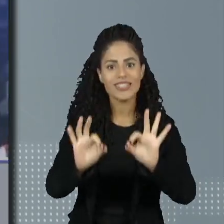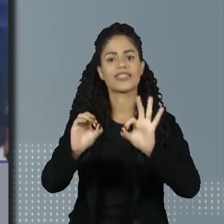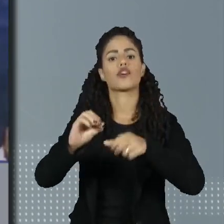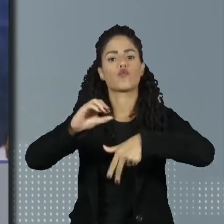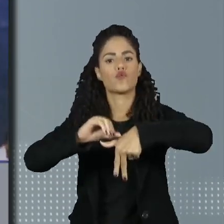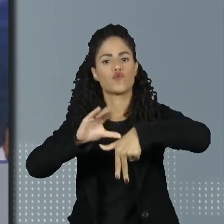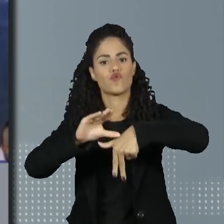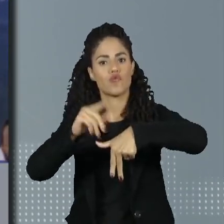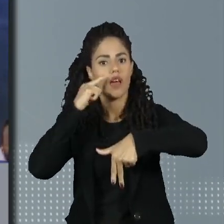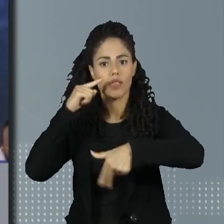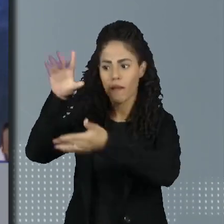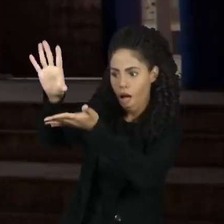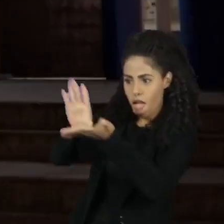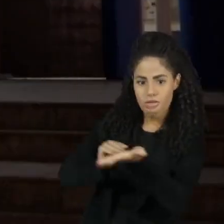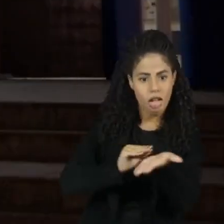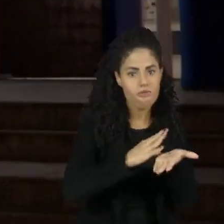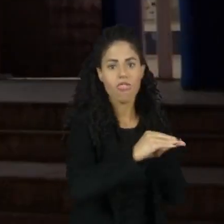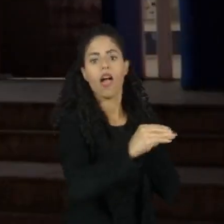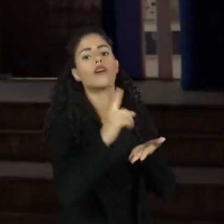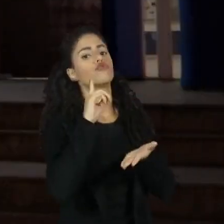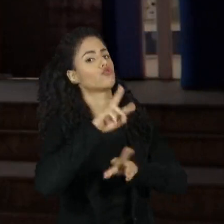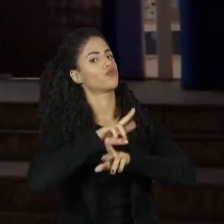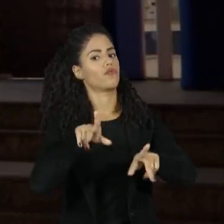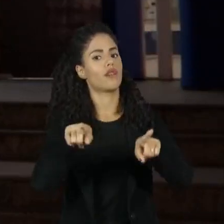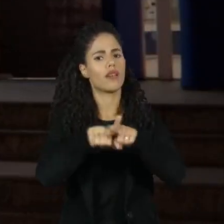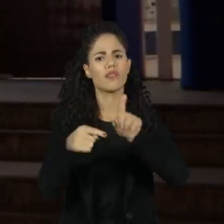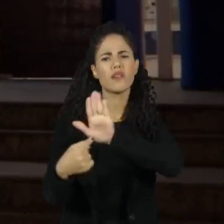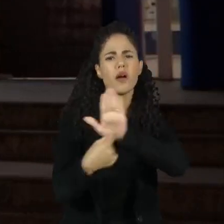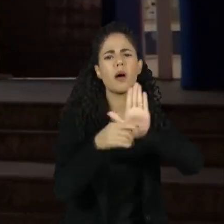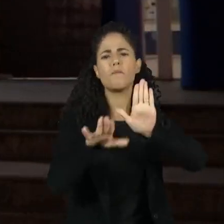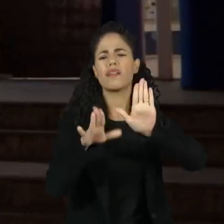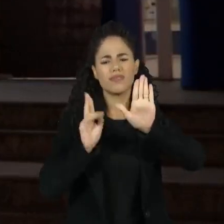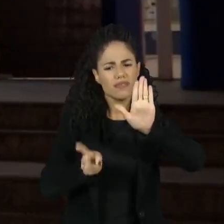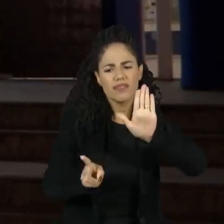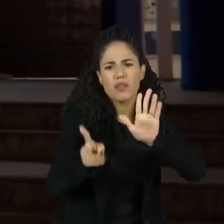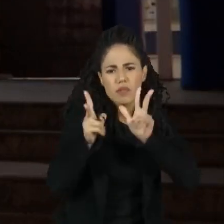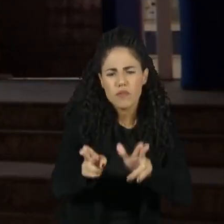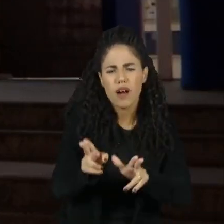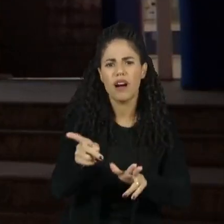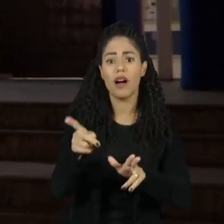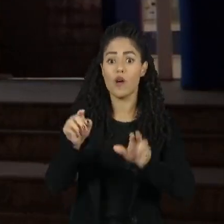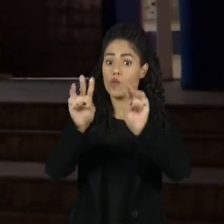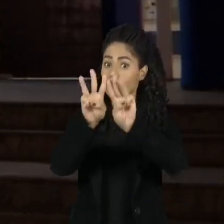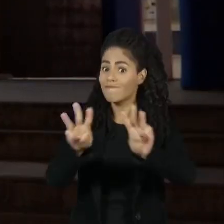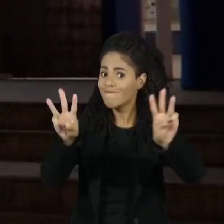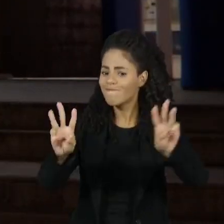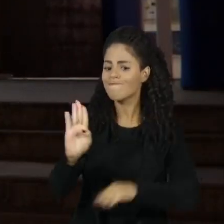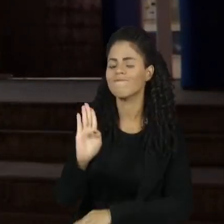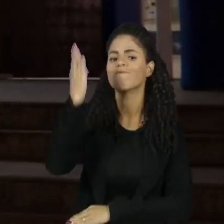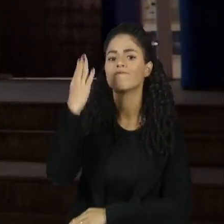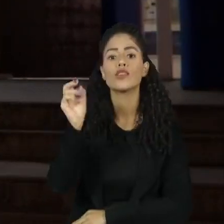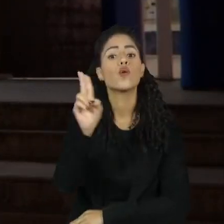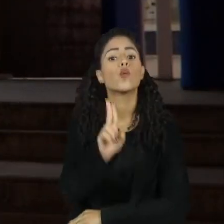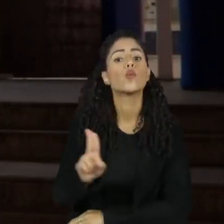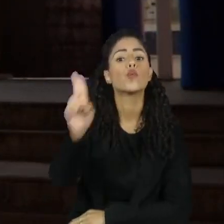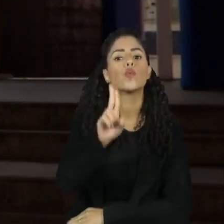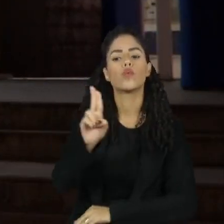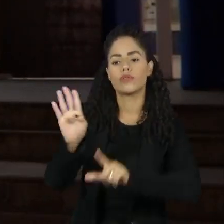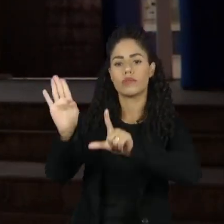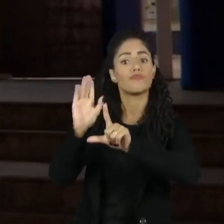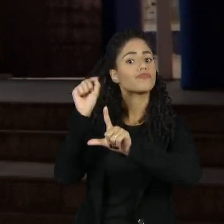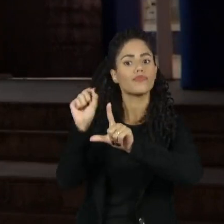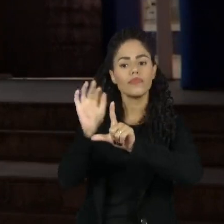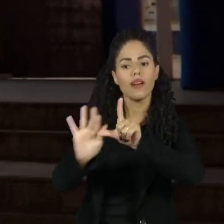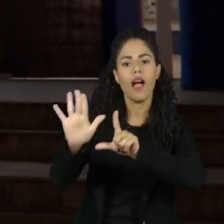Cultura tirada de contexto. A maneira de operar é quase sempre a mesma. Os sites falsos utilizam imagens de empresas e